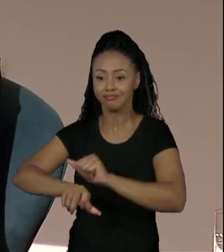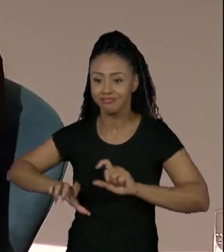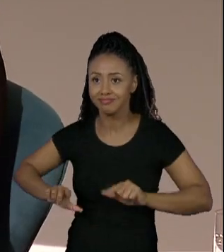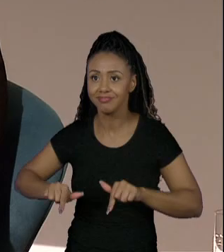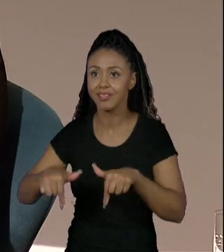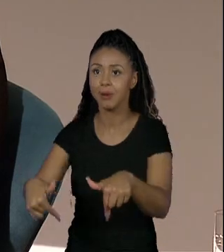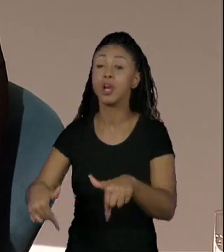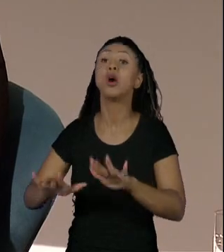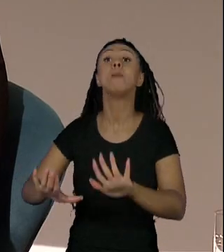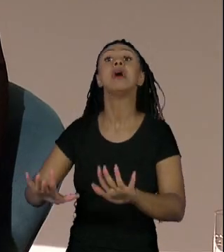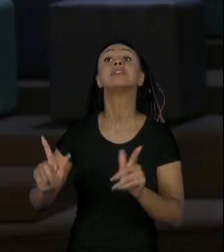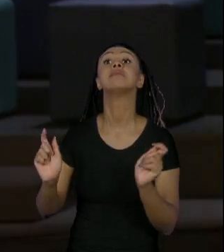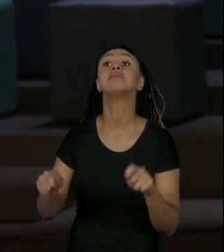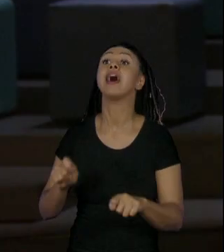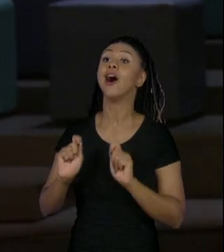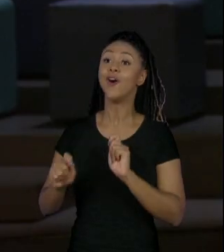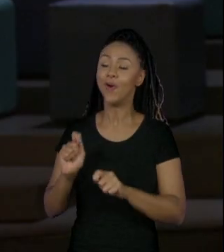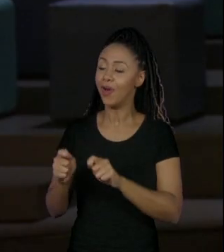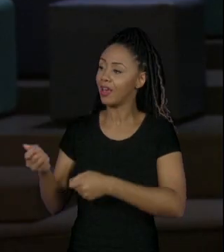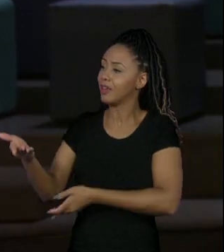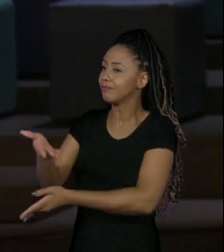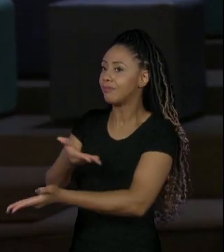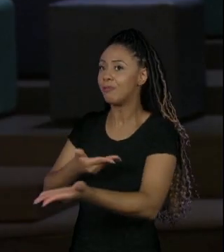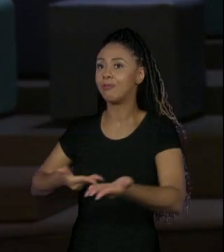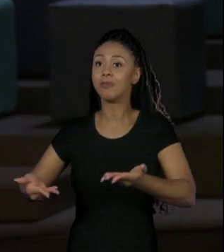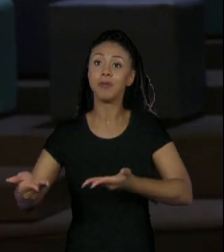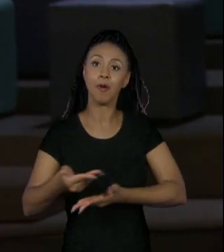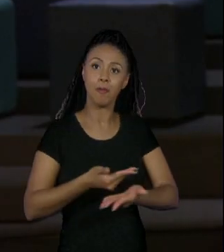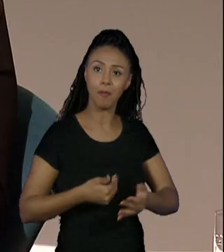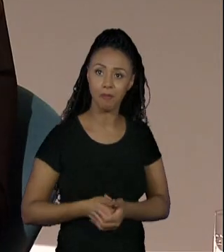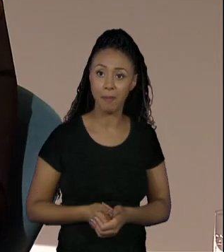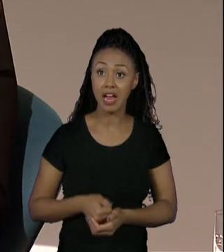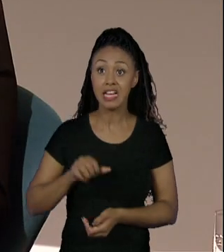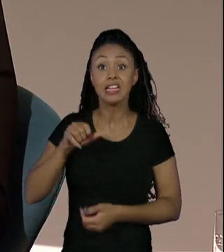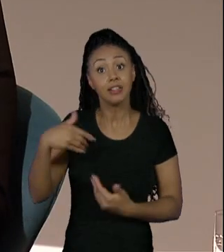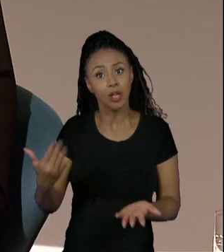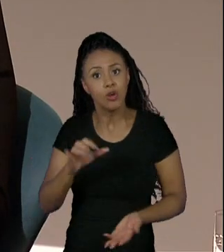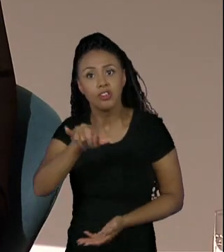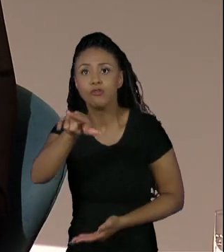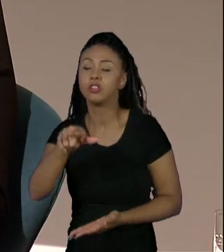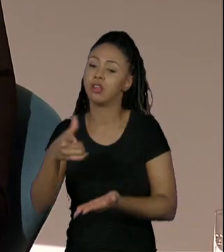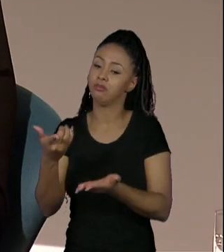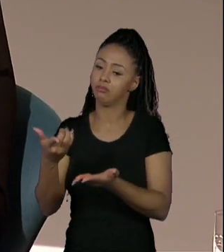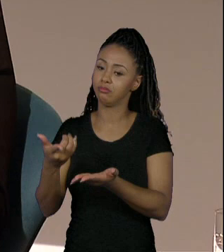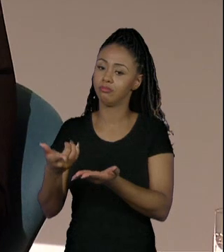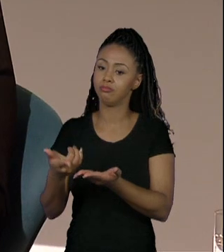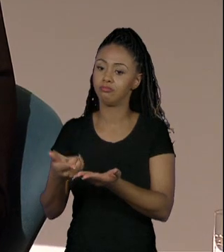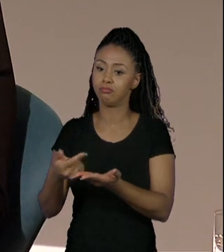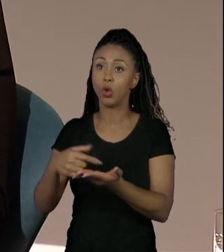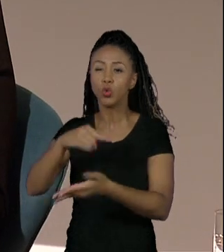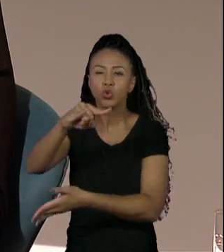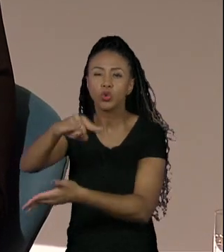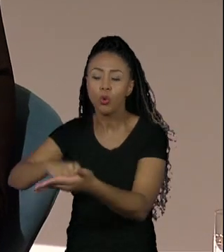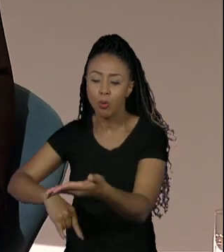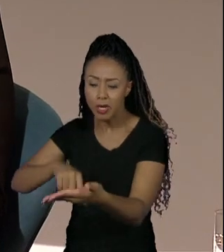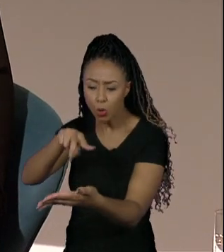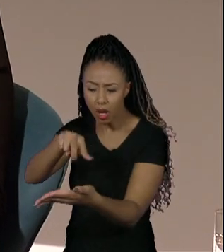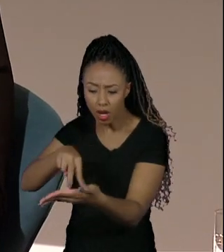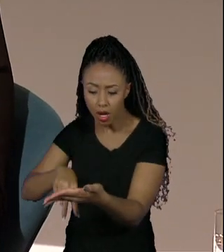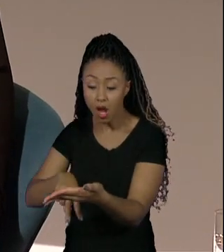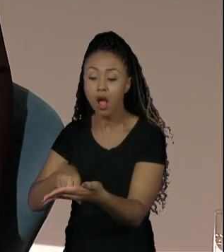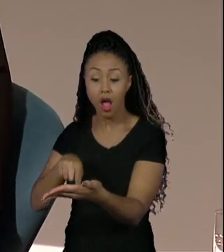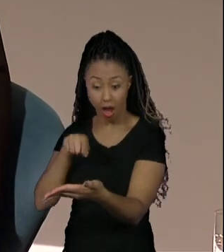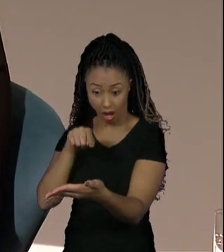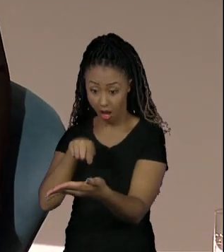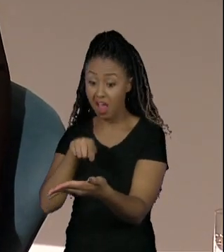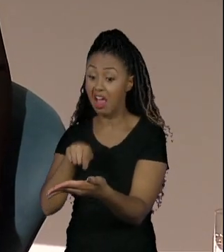negociado. Então, quando você lê alguma coisa e sabe que alguém está falando sobre isso, que alguém pesquisou